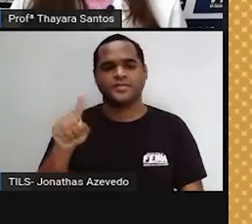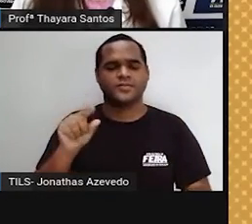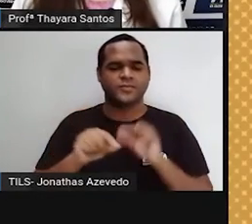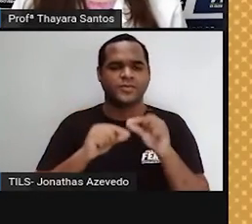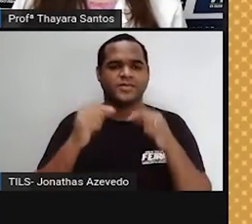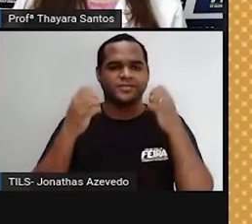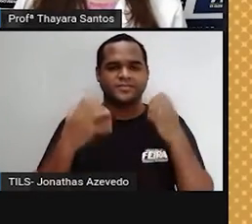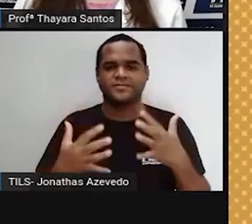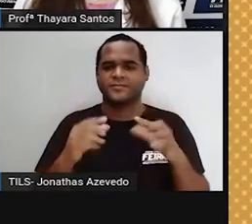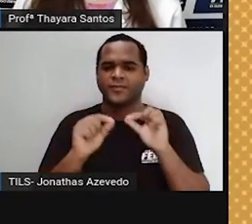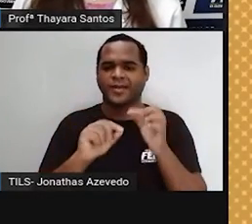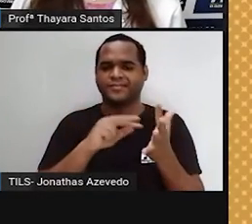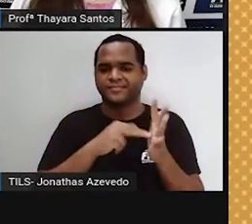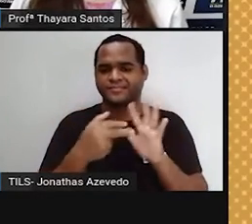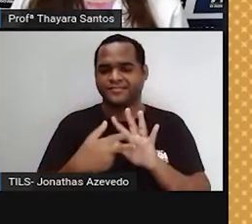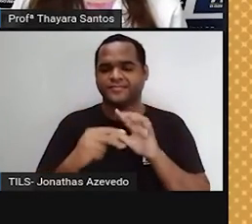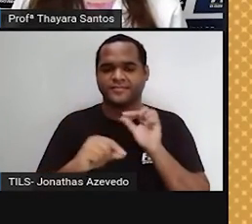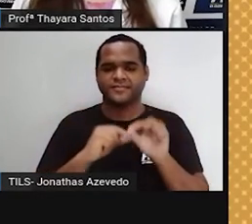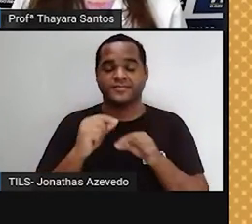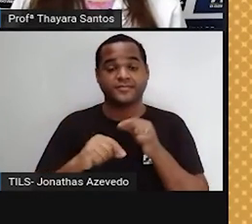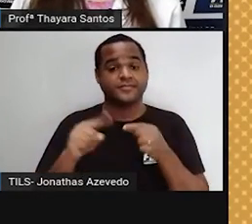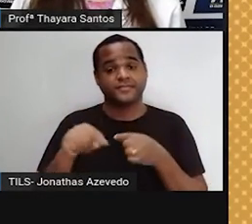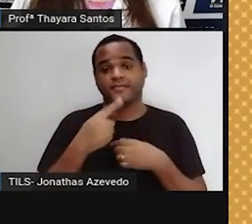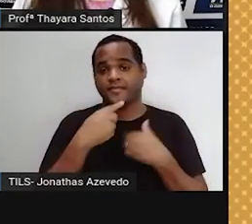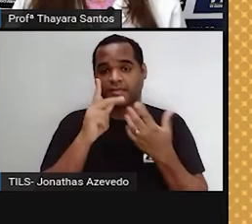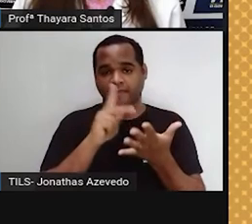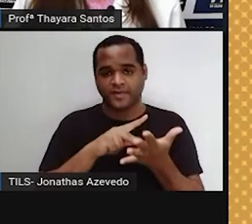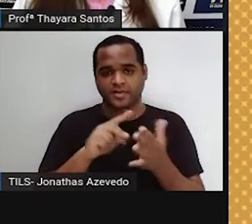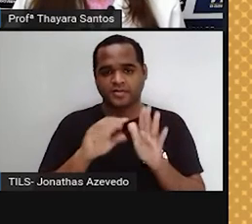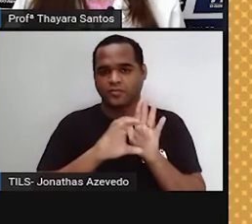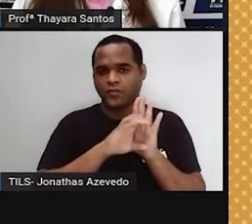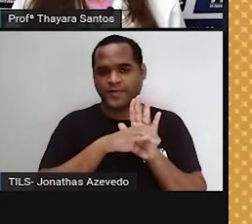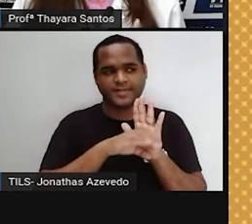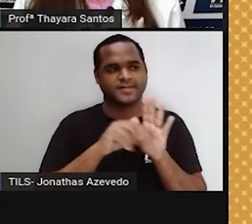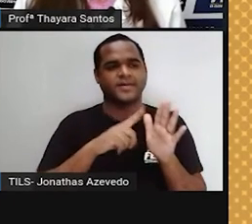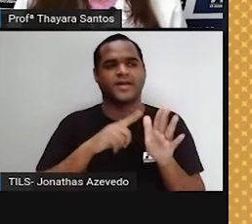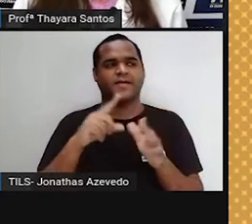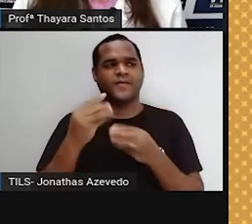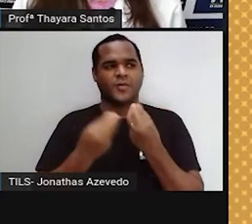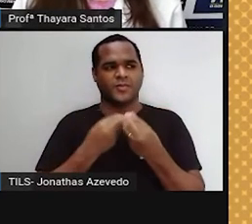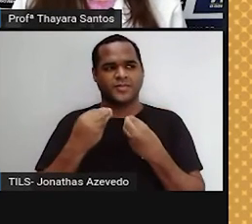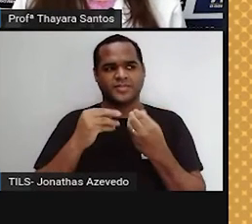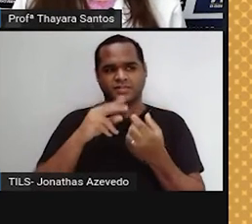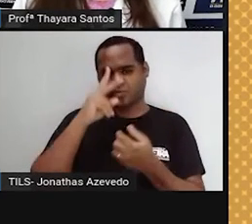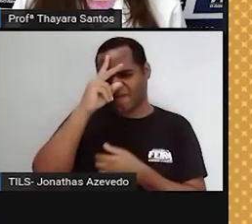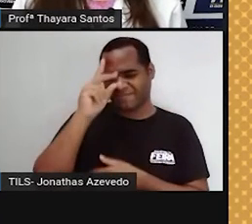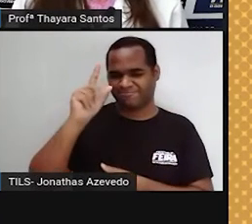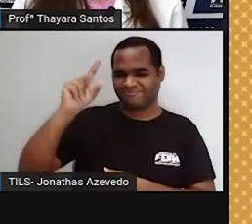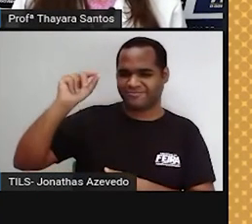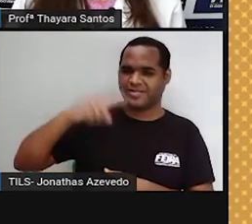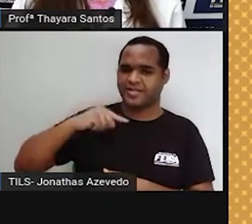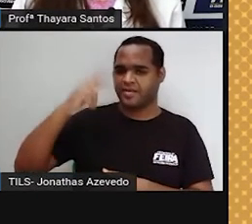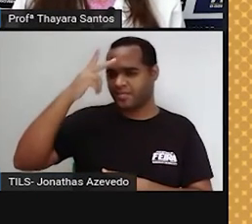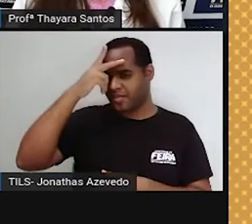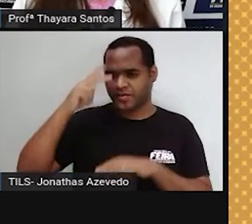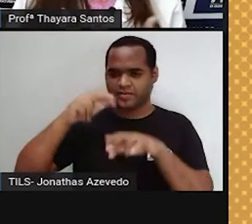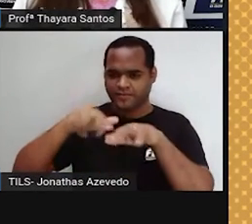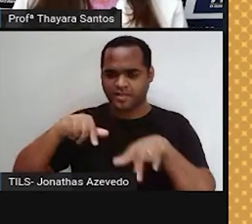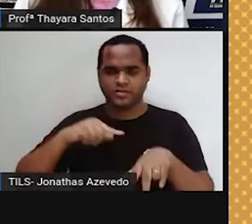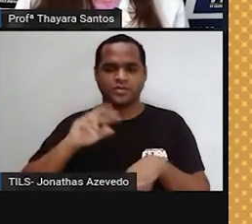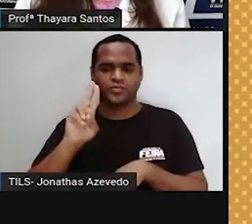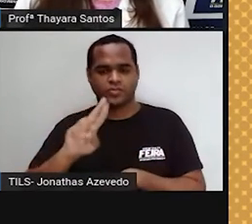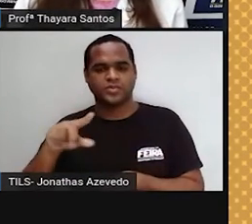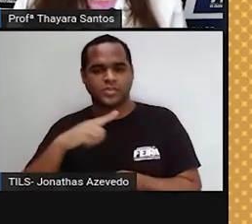é essa constelação? Na verdade, o conceito de constelação surgiu durante a pré-história, quando as pessoas as usavam para